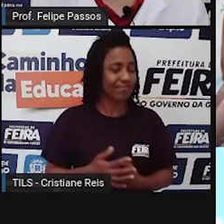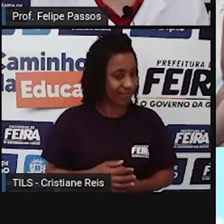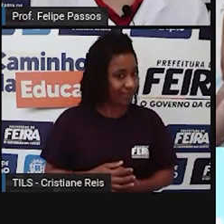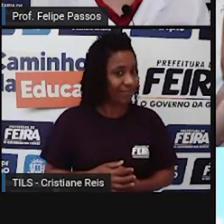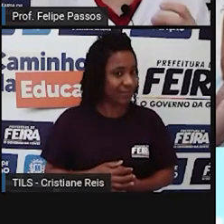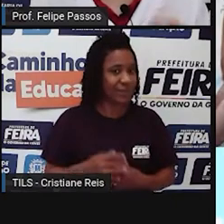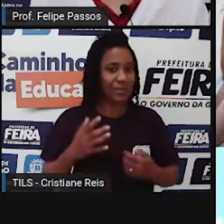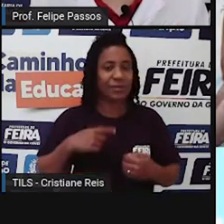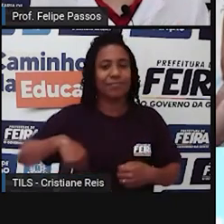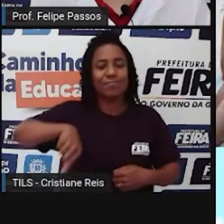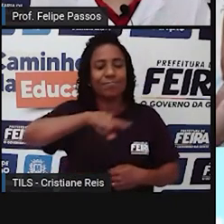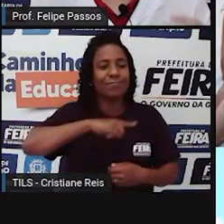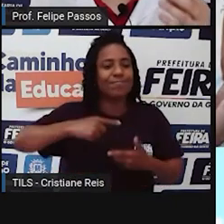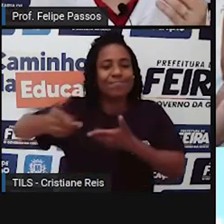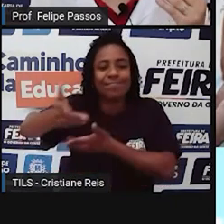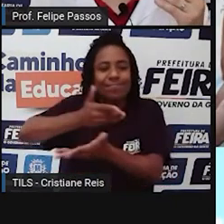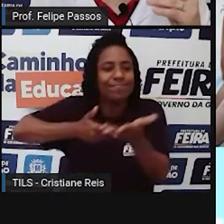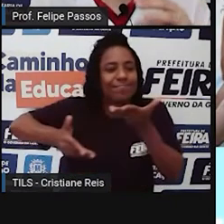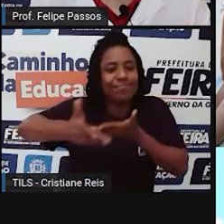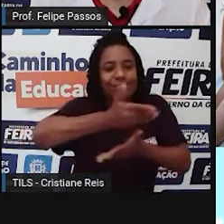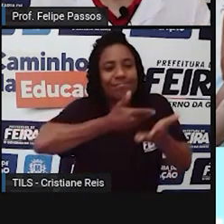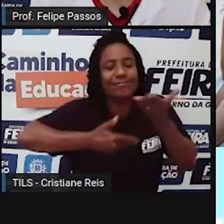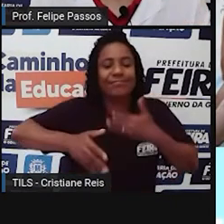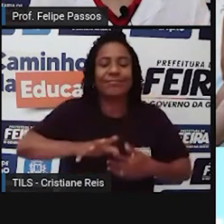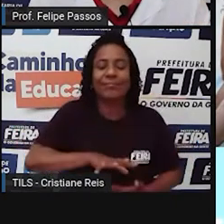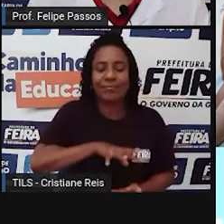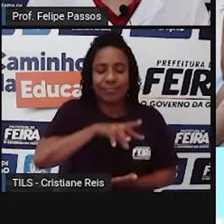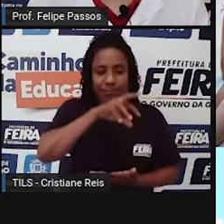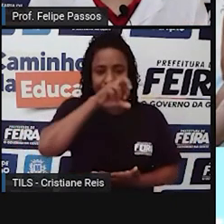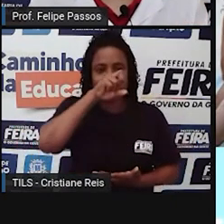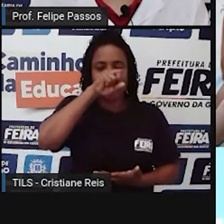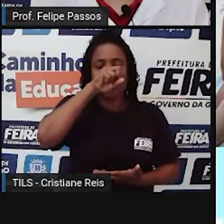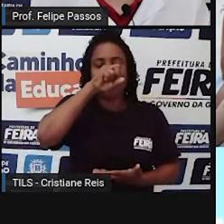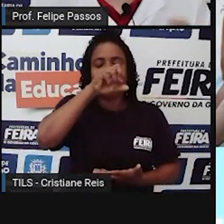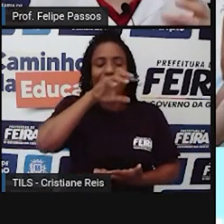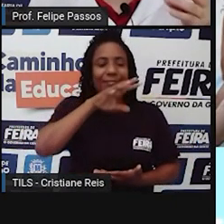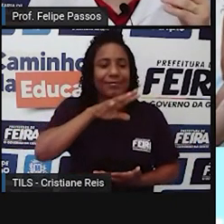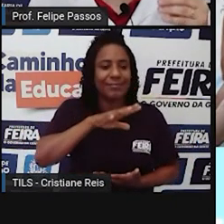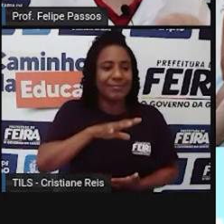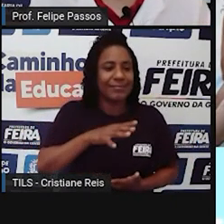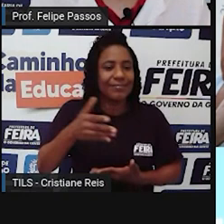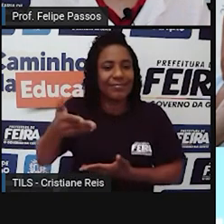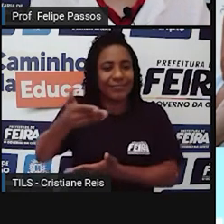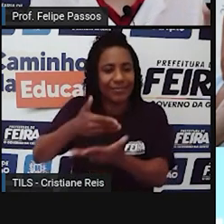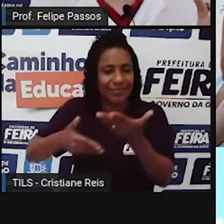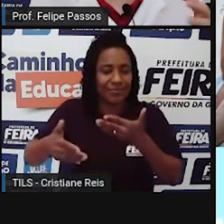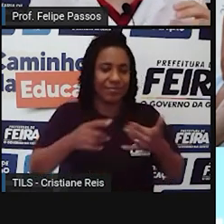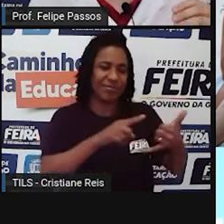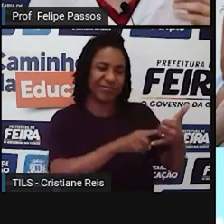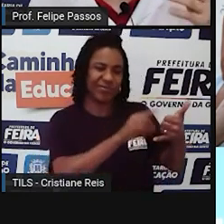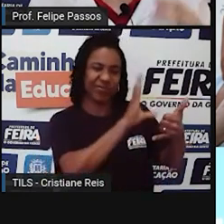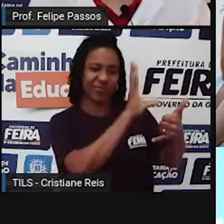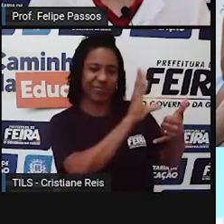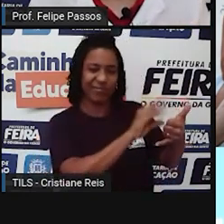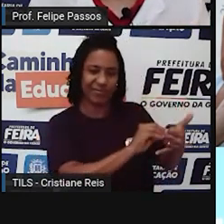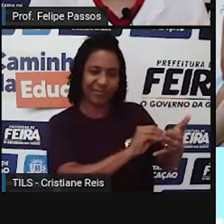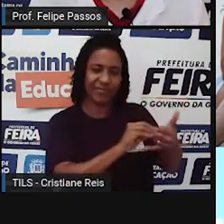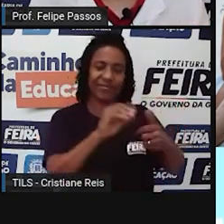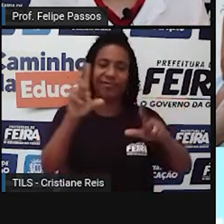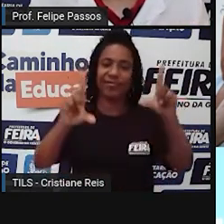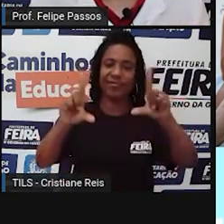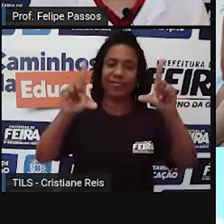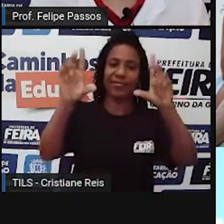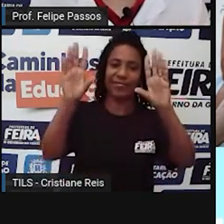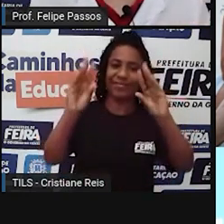pouquinho. A gente precisa parar um pouquinho com esses momentos de tela, sair um pouquinho de casa. Quando todo mundo estiver